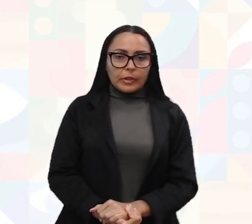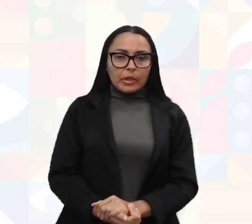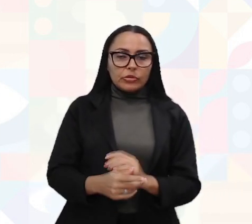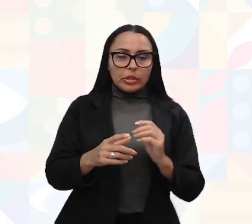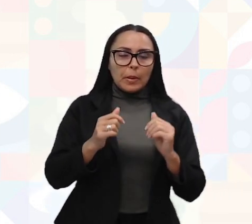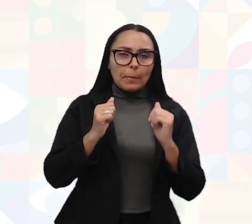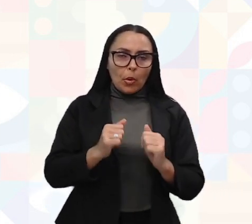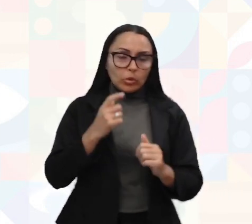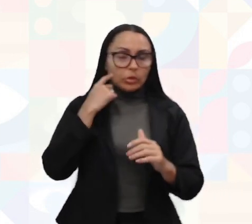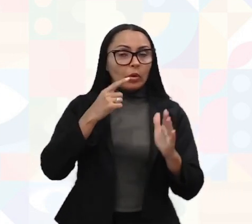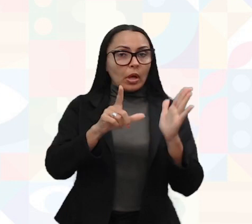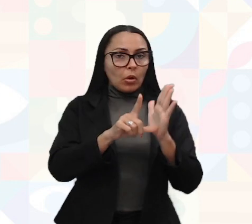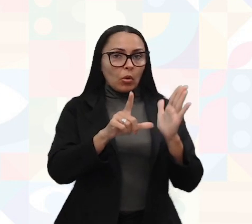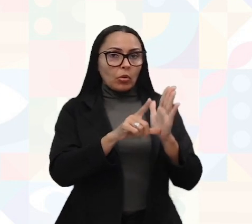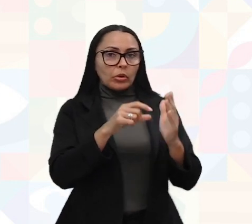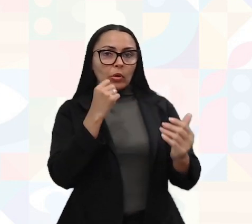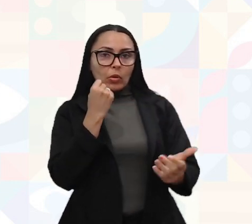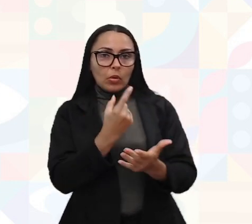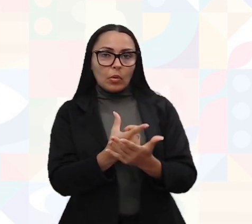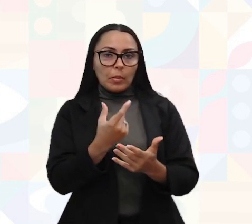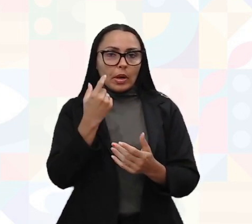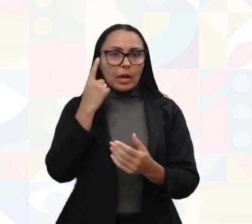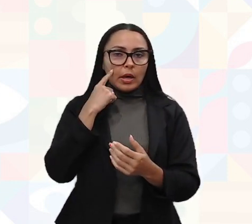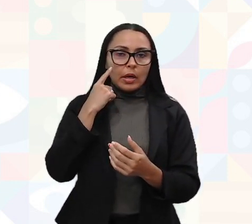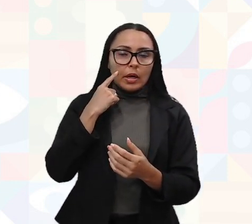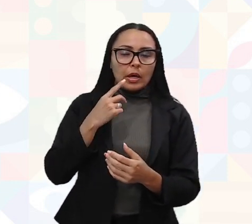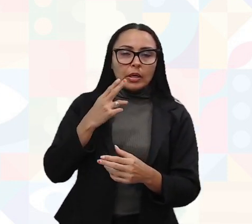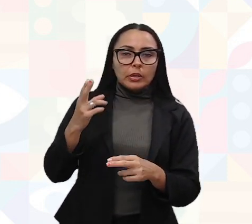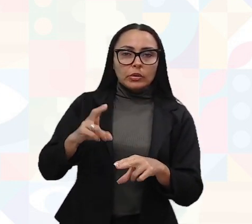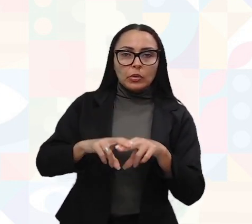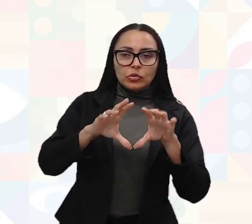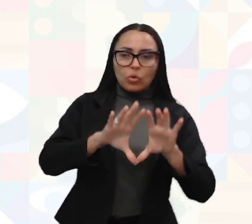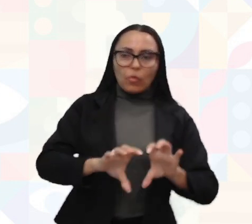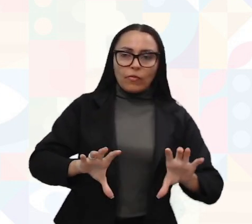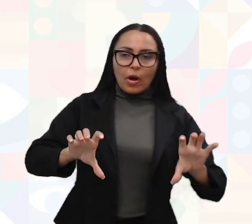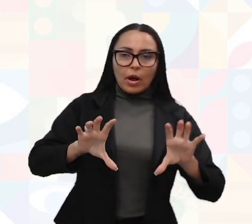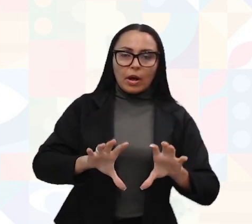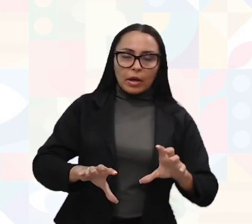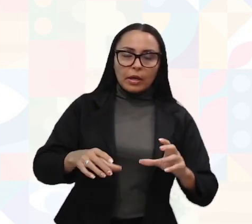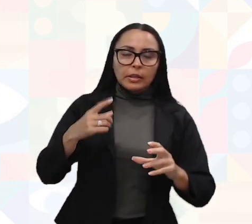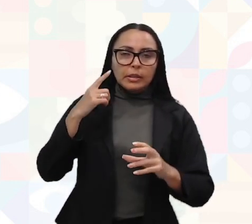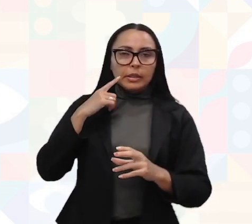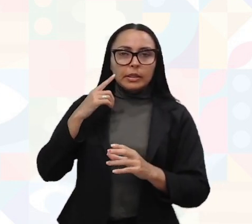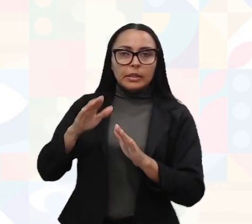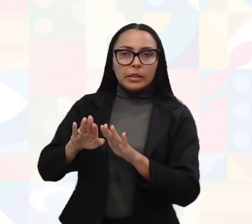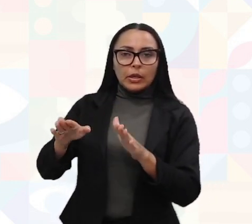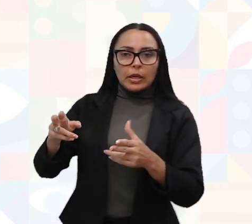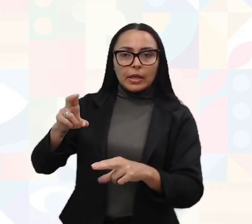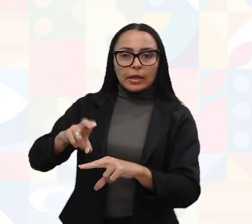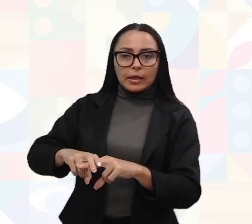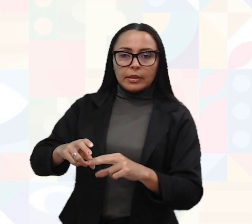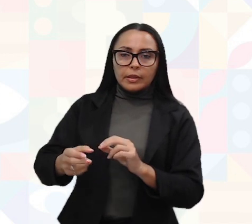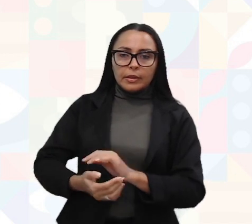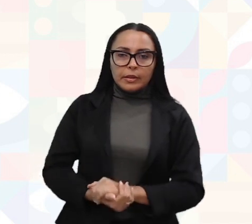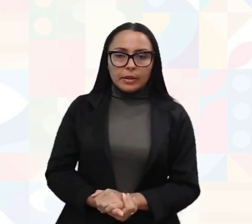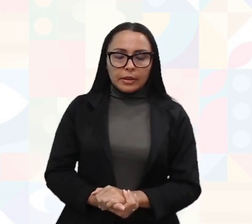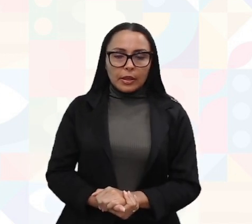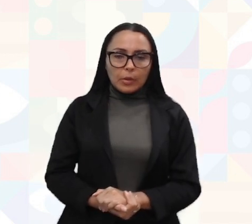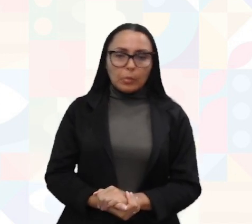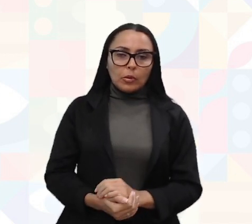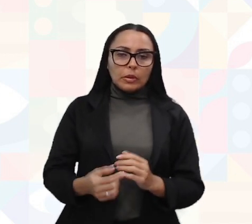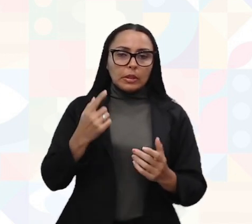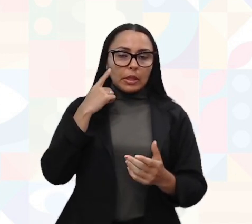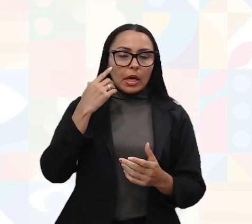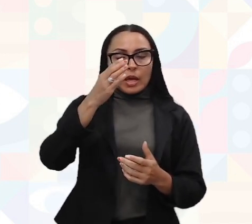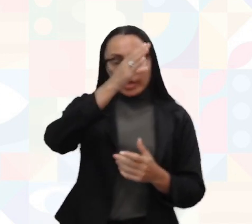pode ir numa loja, comprar uma poltrona, um sofá, a mesa de jantar e suas cadeiras. E aí você pode estar indicando ao